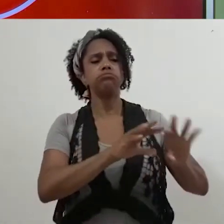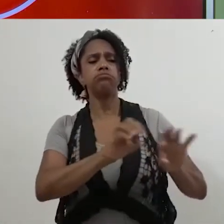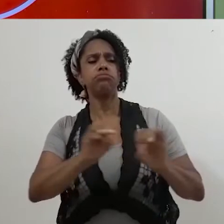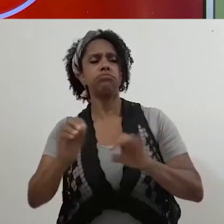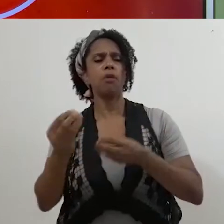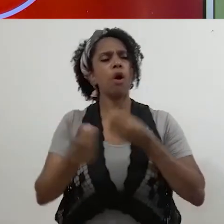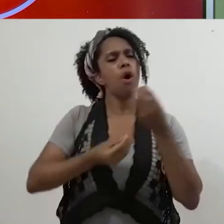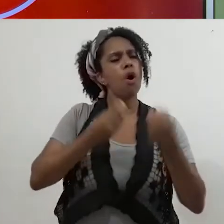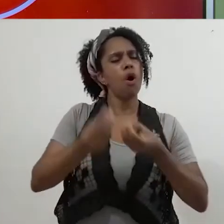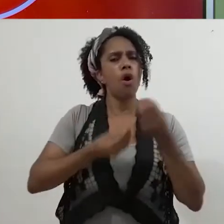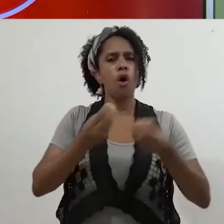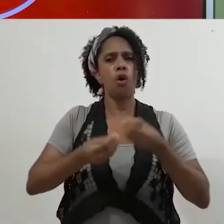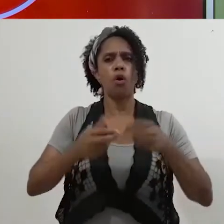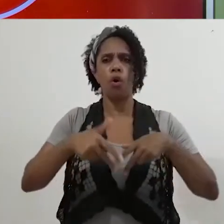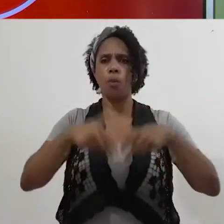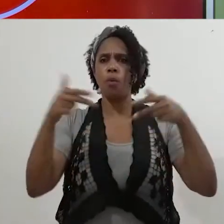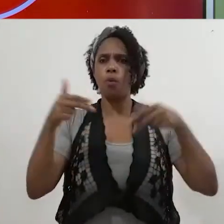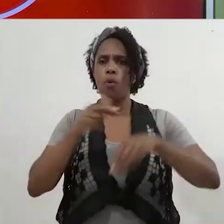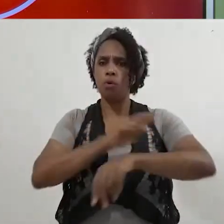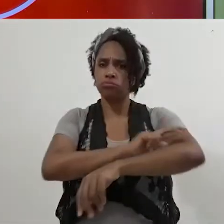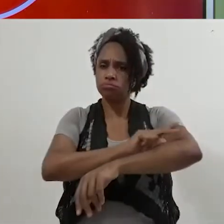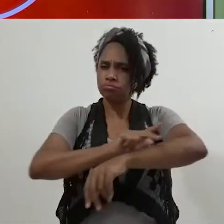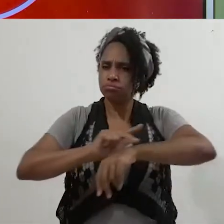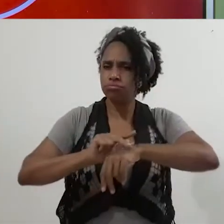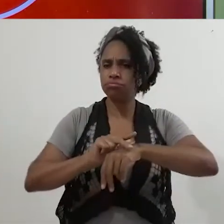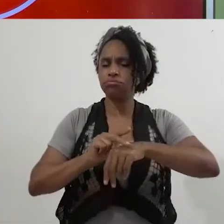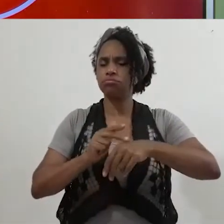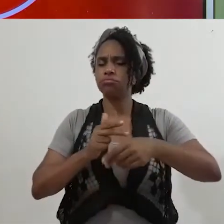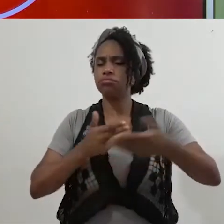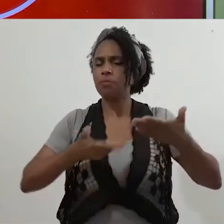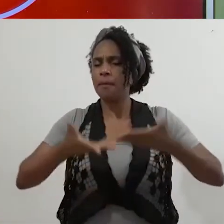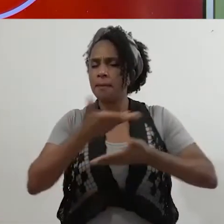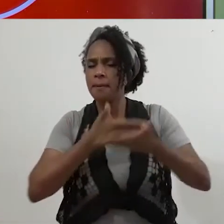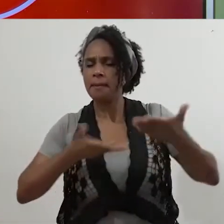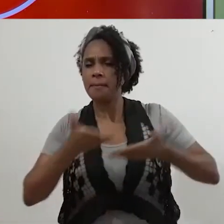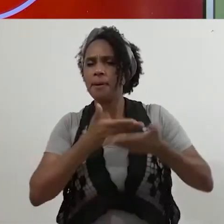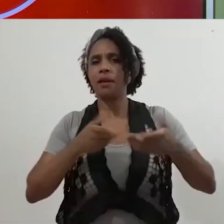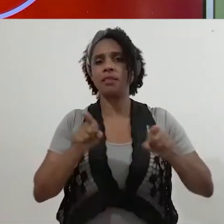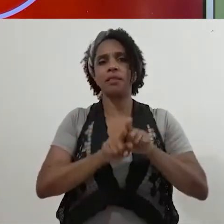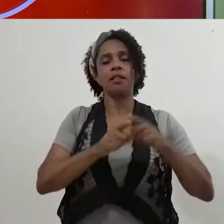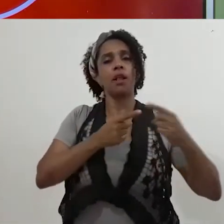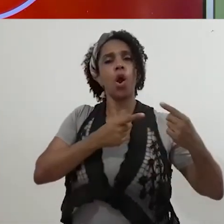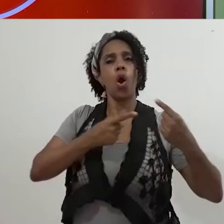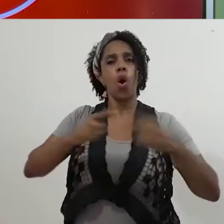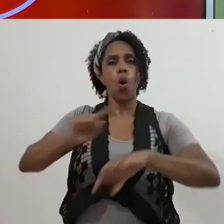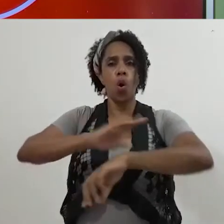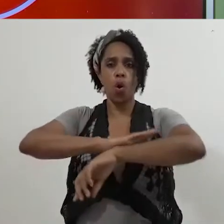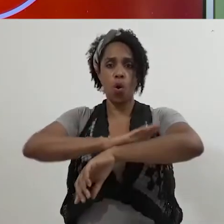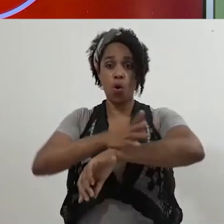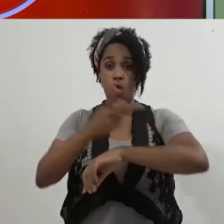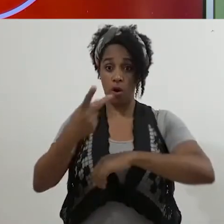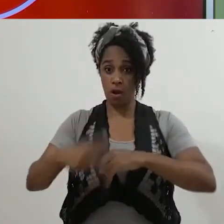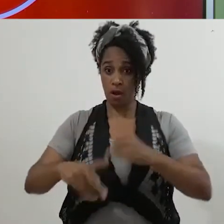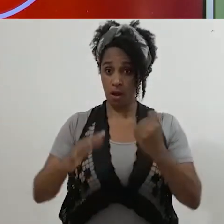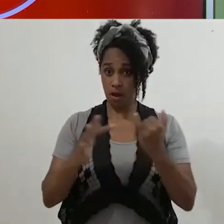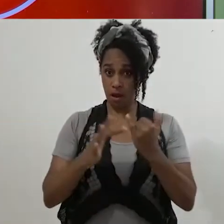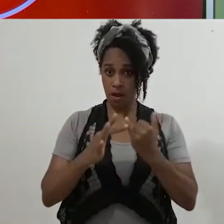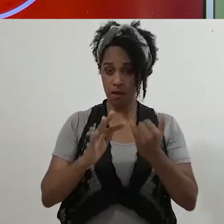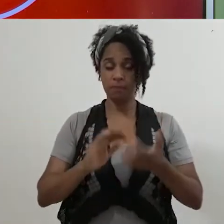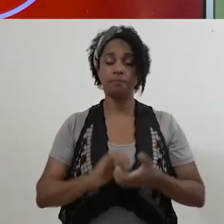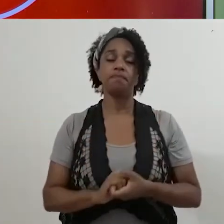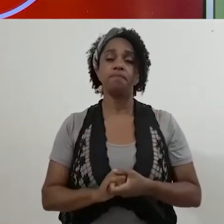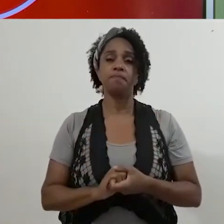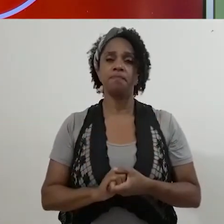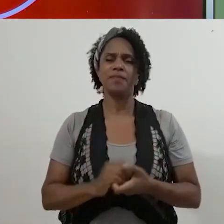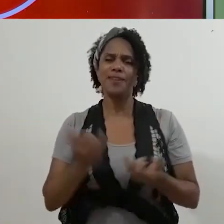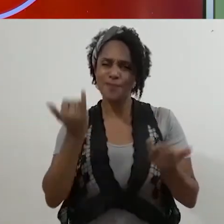área da educação, das relações étnicos-raciais e no enfrentamento ao racismo no IFBA.